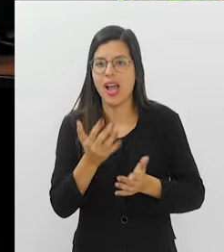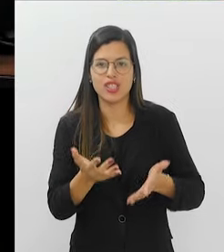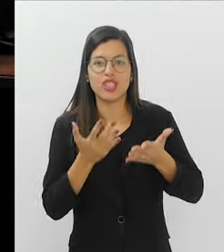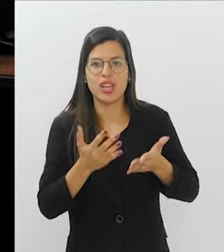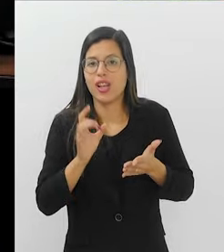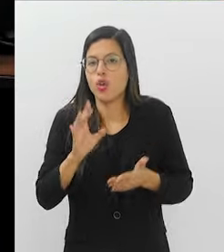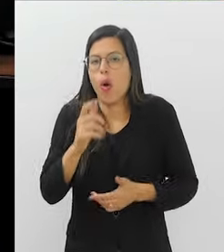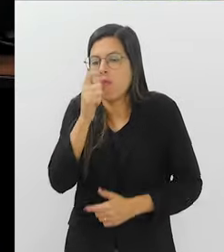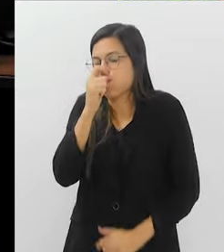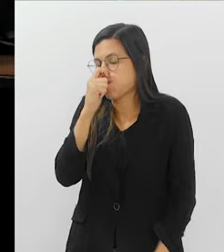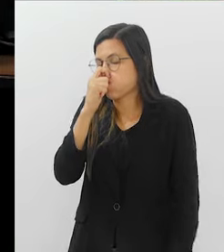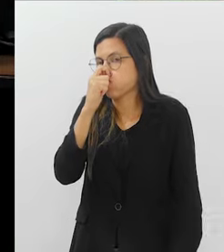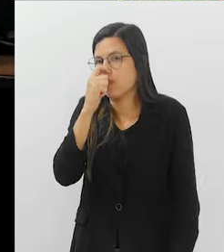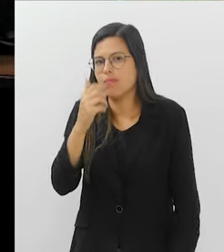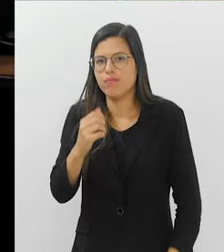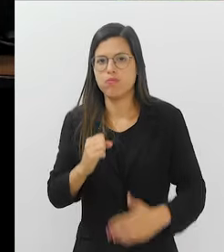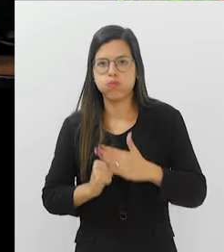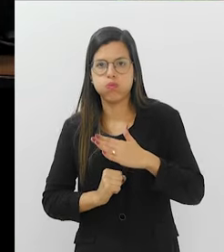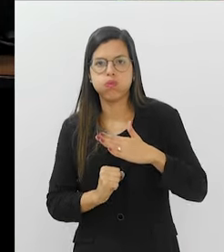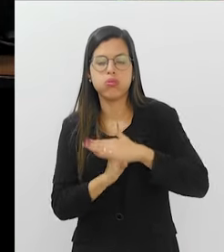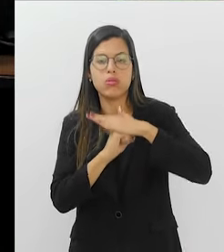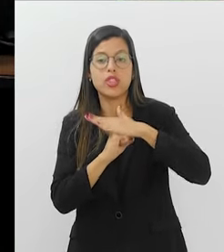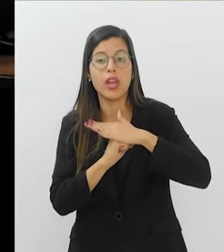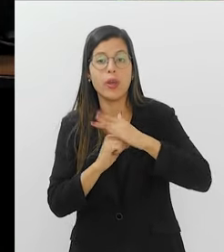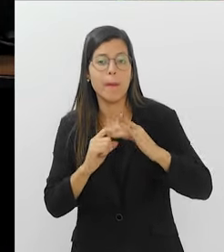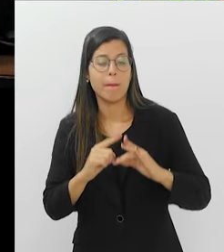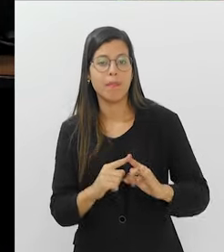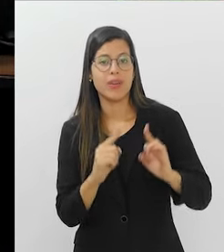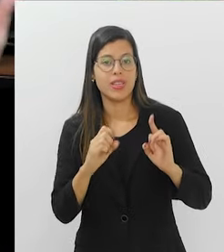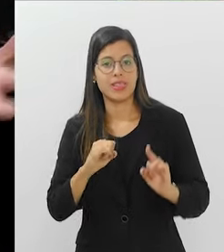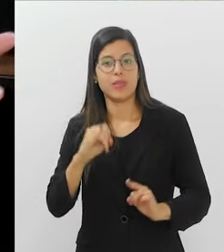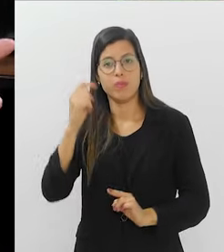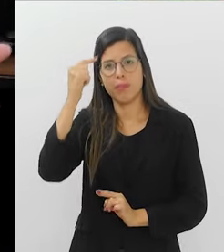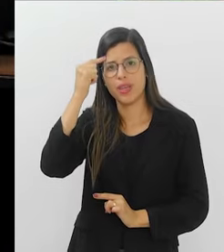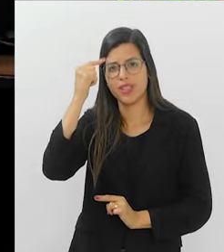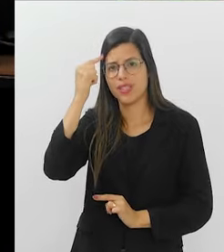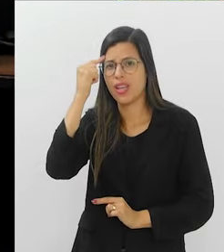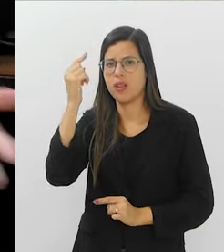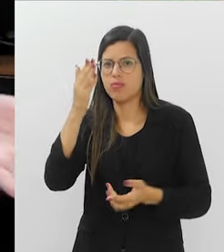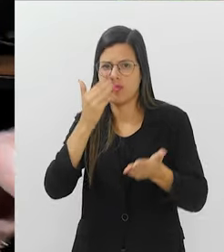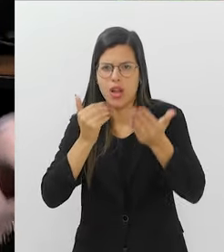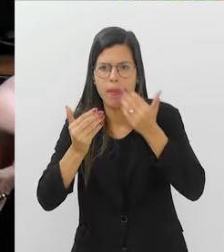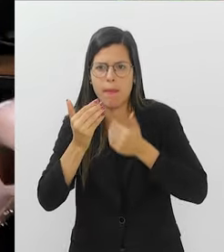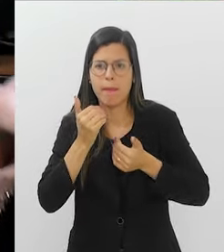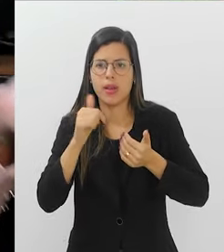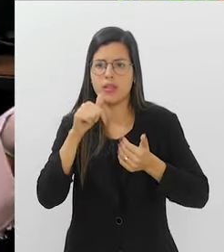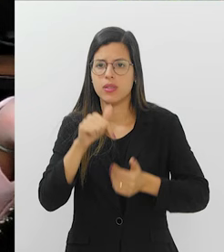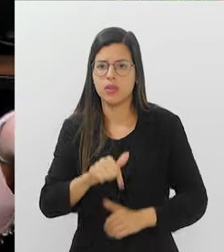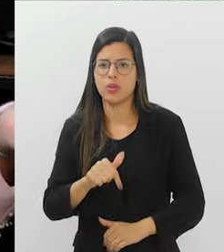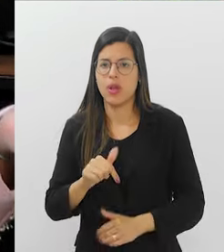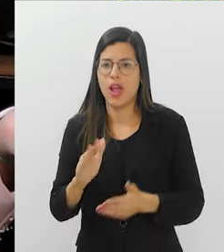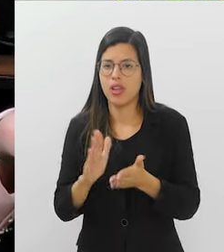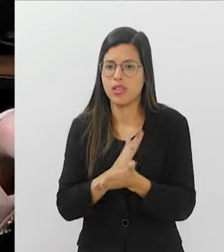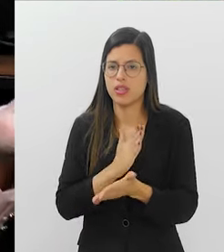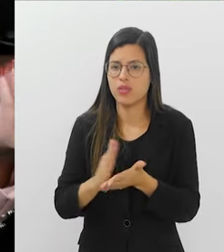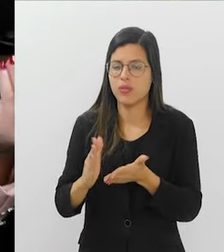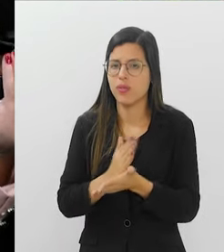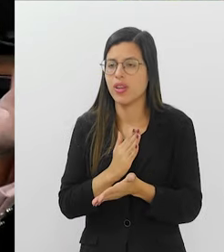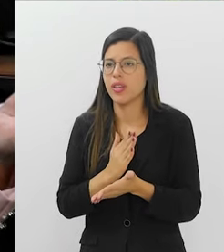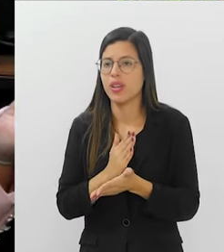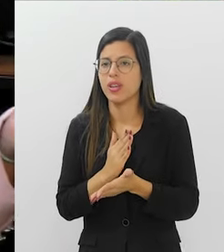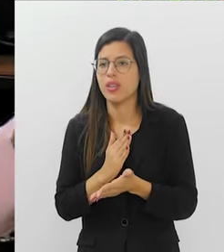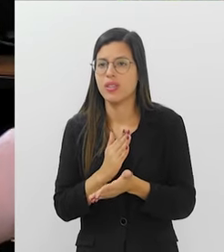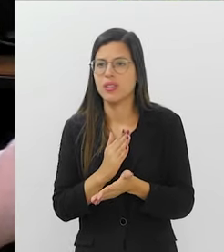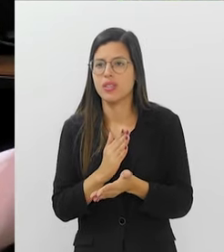A gente quer estar com o estômago cheio. Mas a gente, se for parar para pensar nos alimentos que comemos ali, às